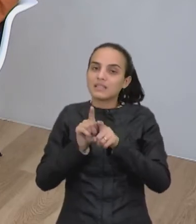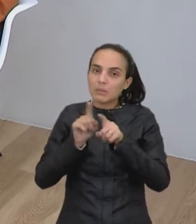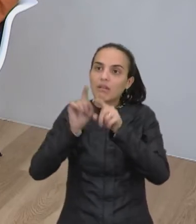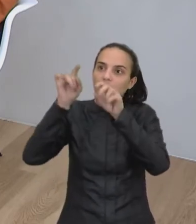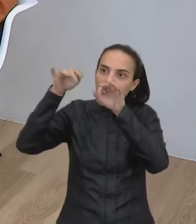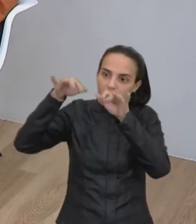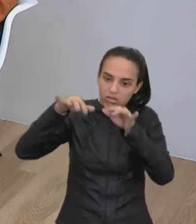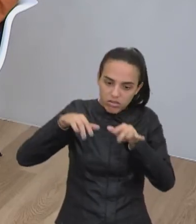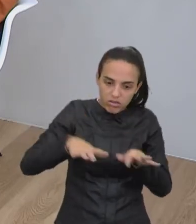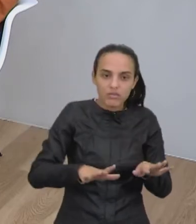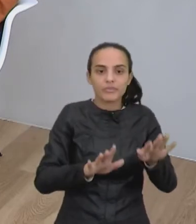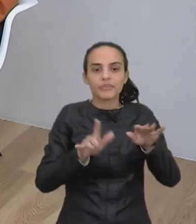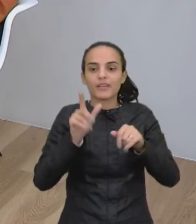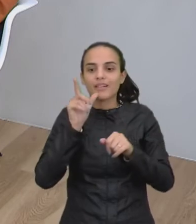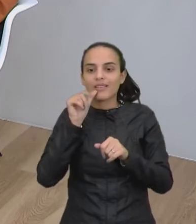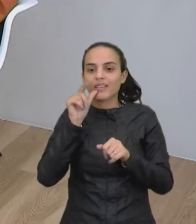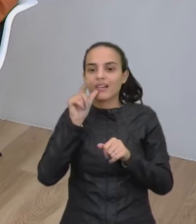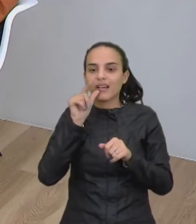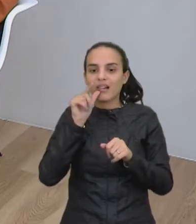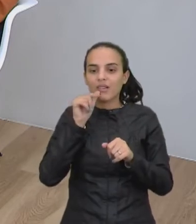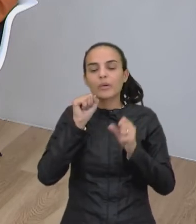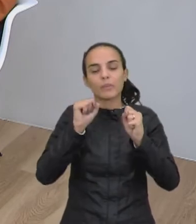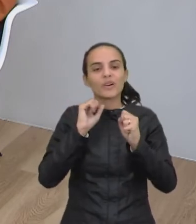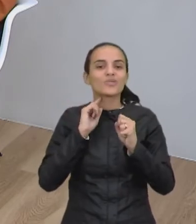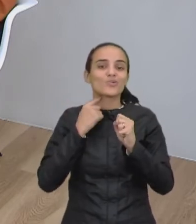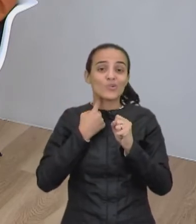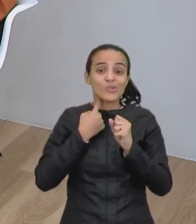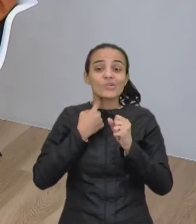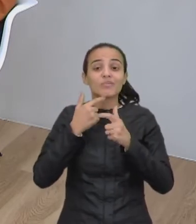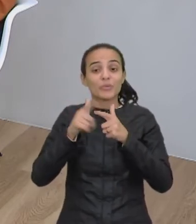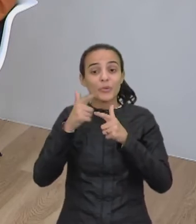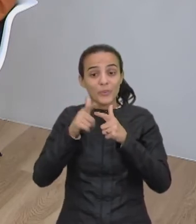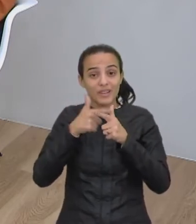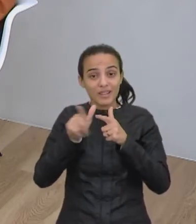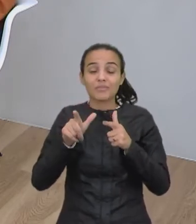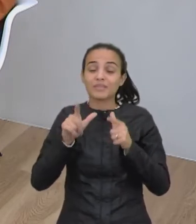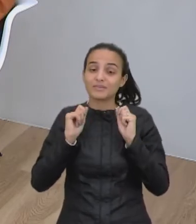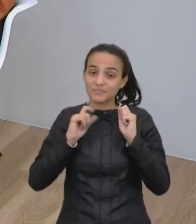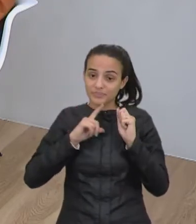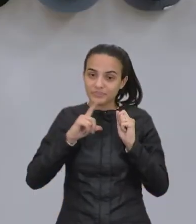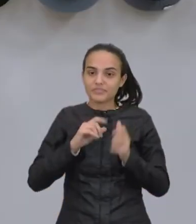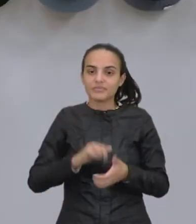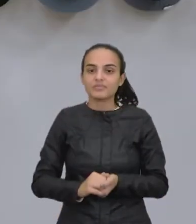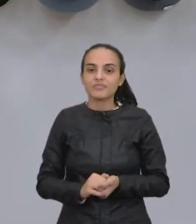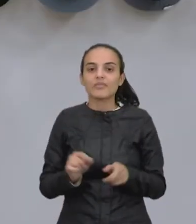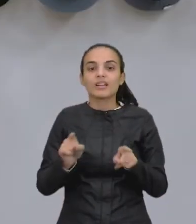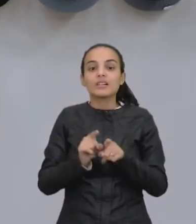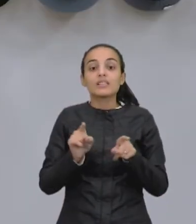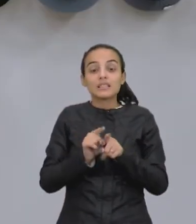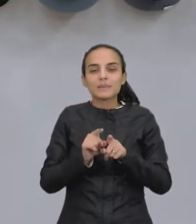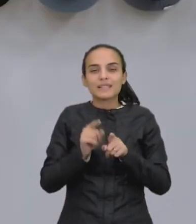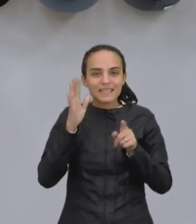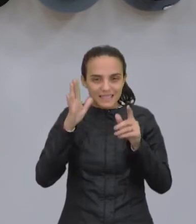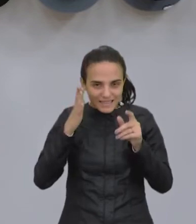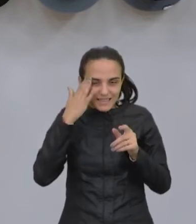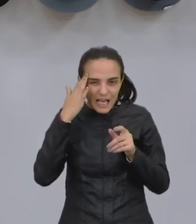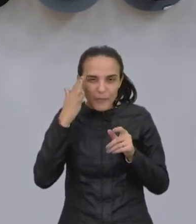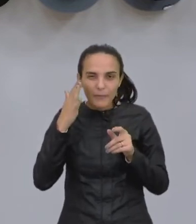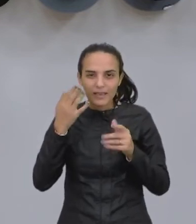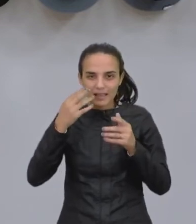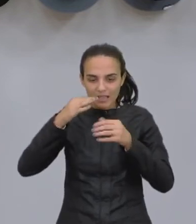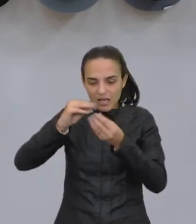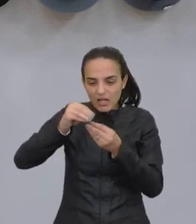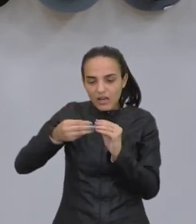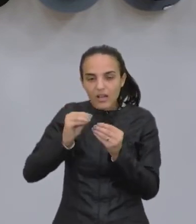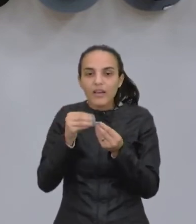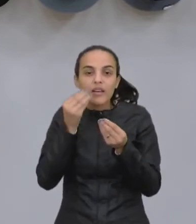ambiente e pode causar aí também problemas fisiológicos. Olha que curioso, o esfoliante facial, o produto de beleza que a mulherada